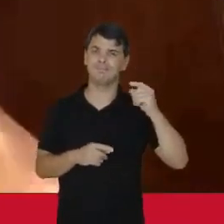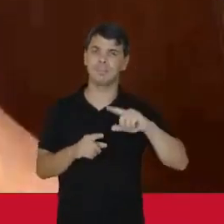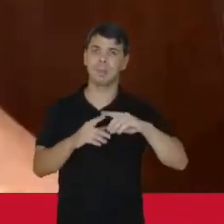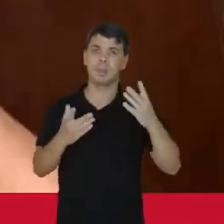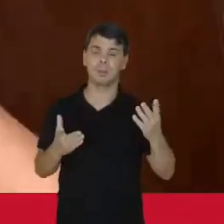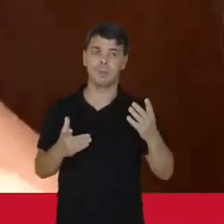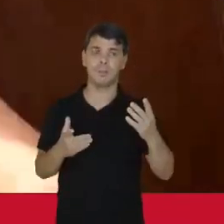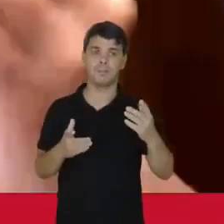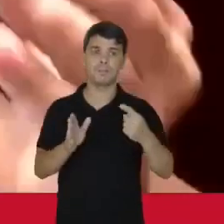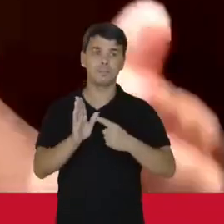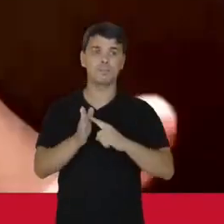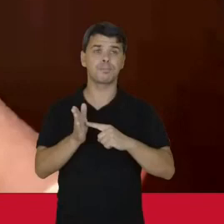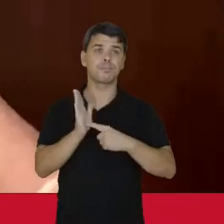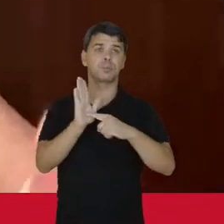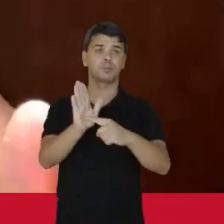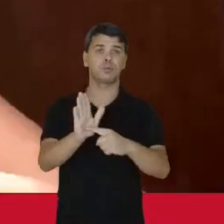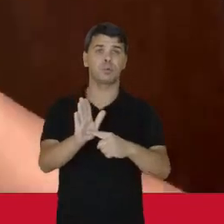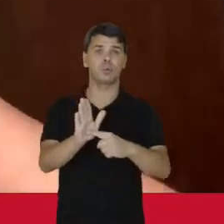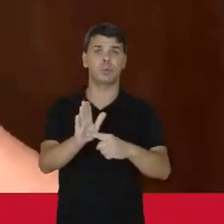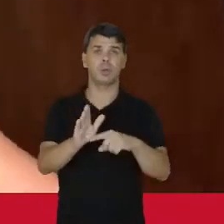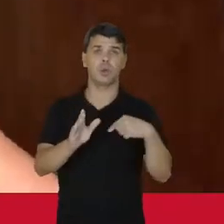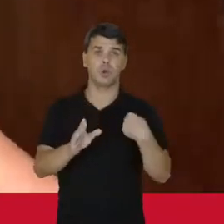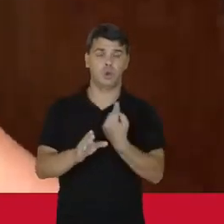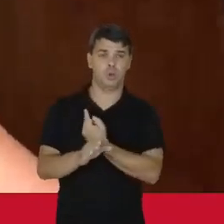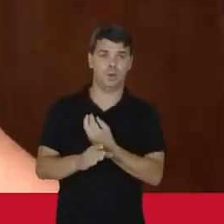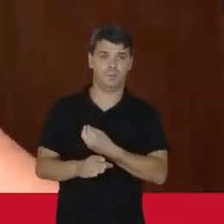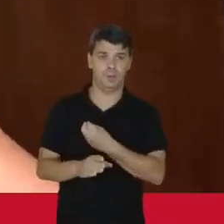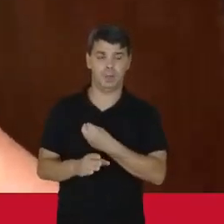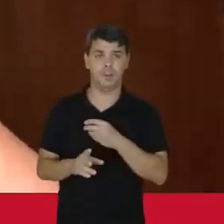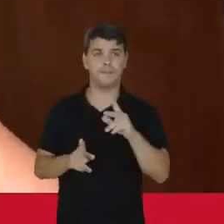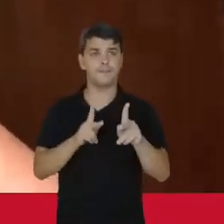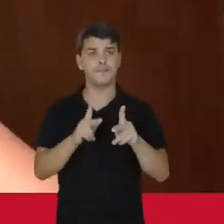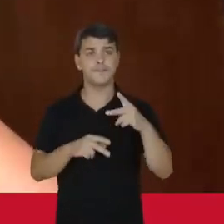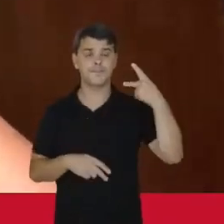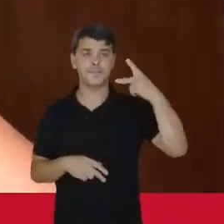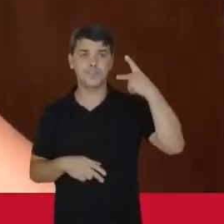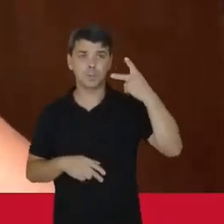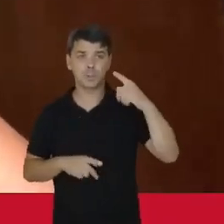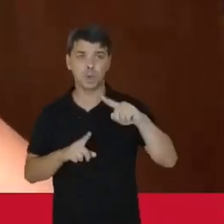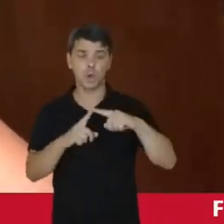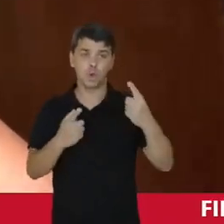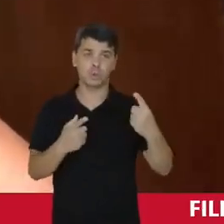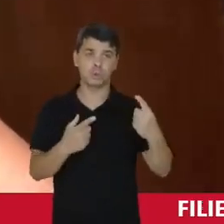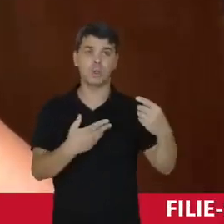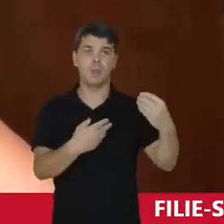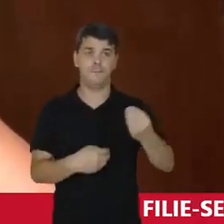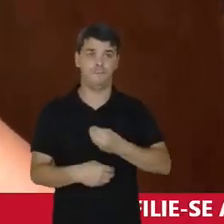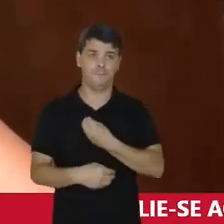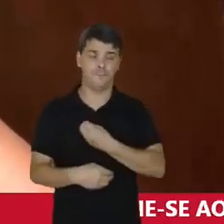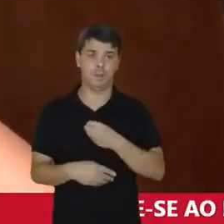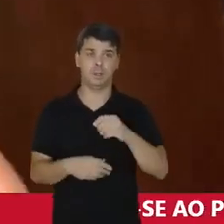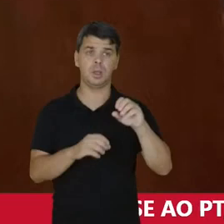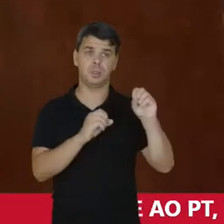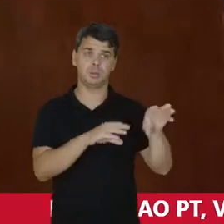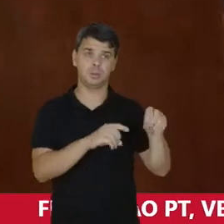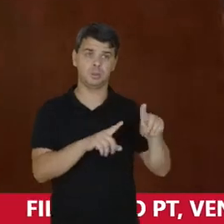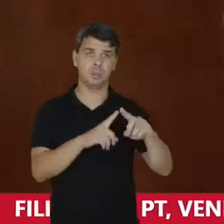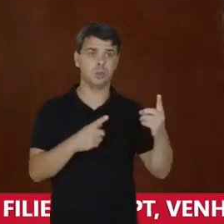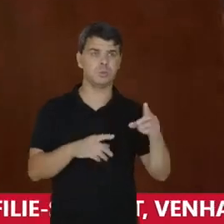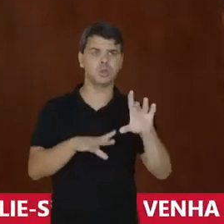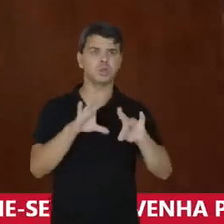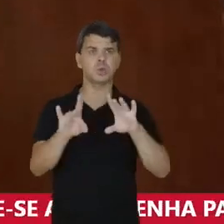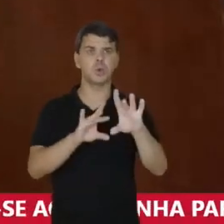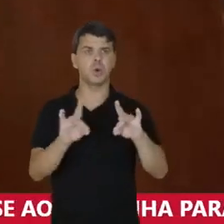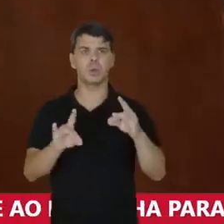Teve reflexos Gigantescos Na nossa vida política Logo Na nossa vida Educacional Nós não podíamos Escolher por